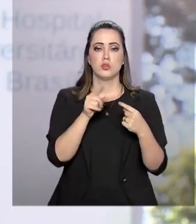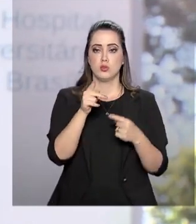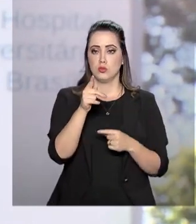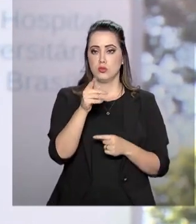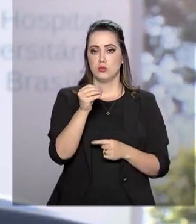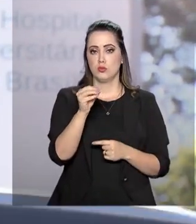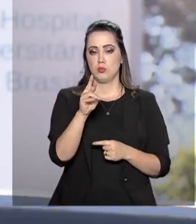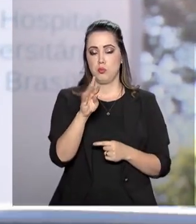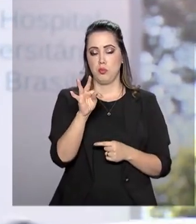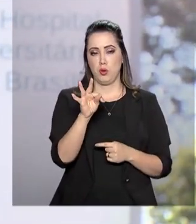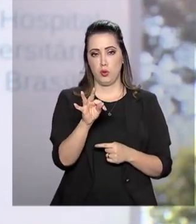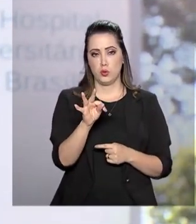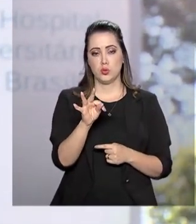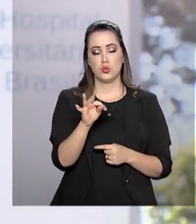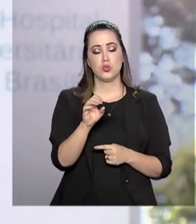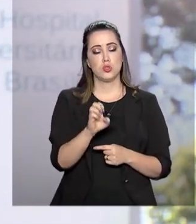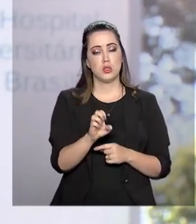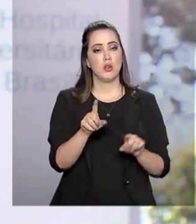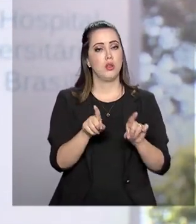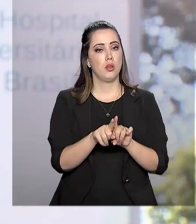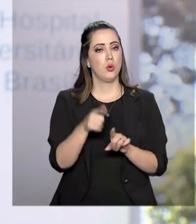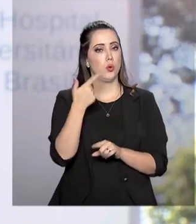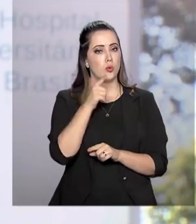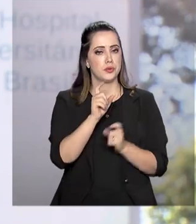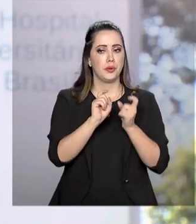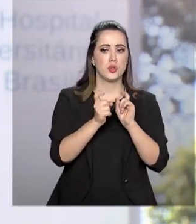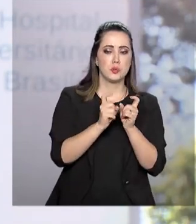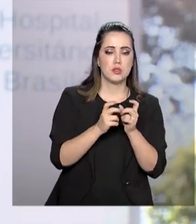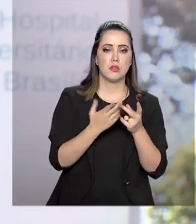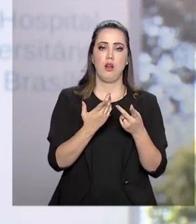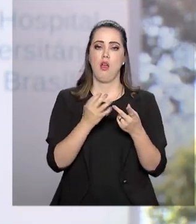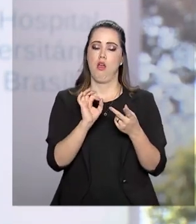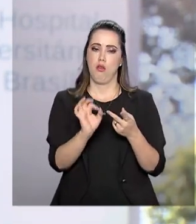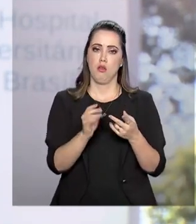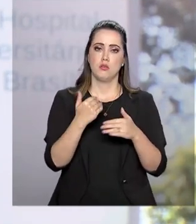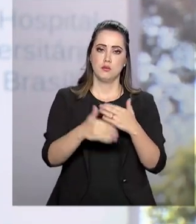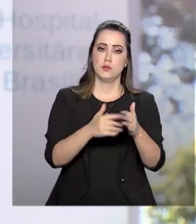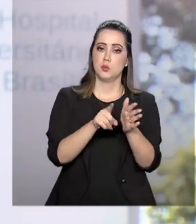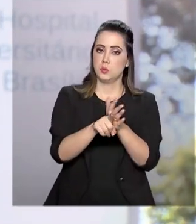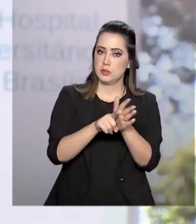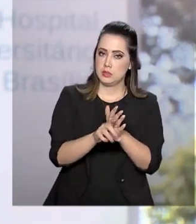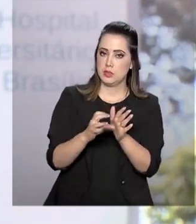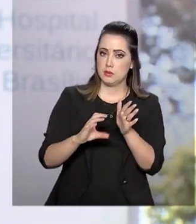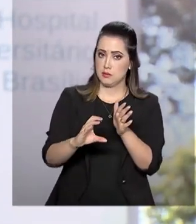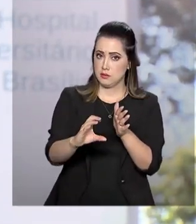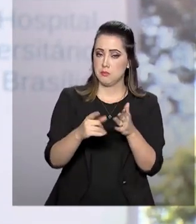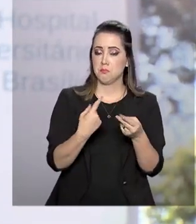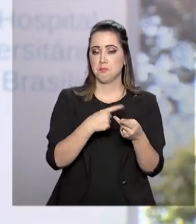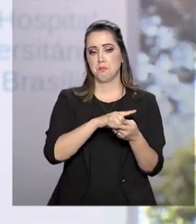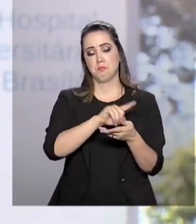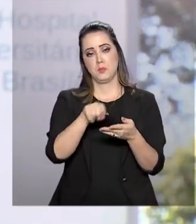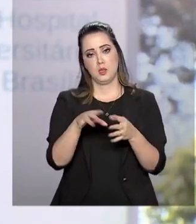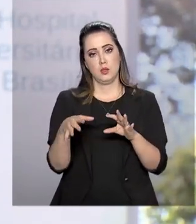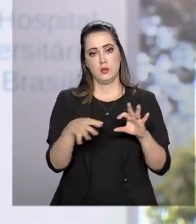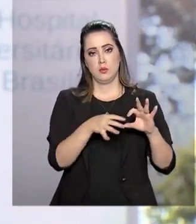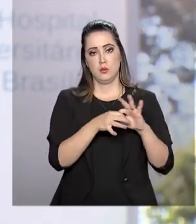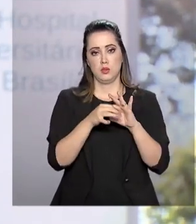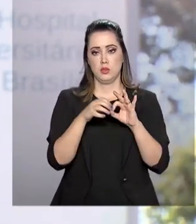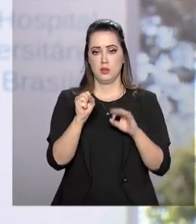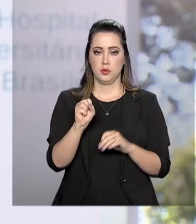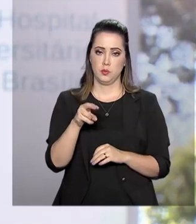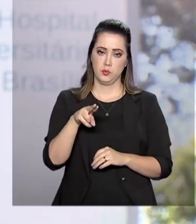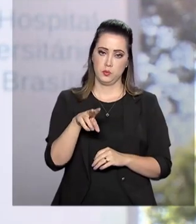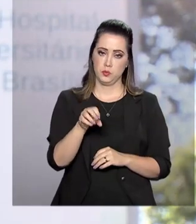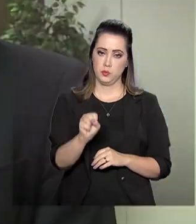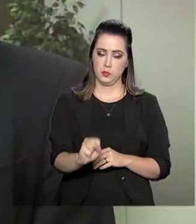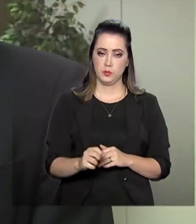perfil de atendimento, capacidade de gestão, desenvolvimento de ensino e pesquisa e integração ao Sistema Único